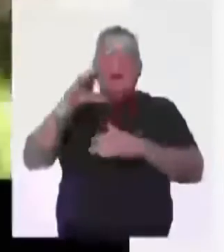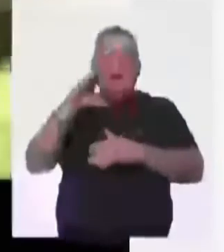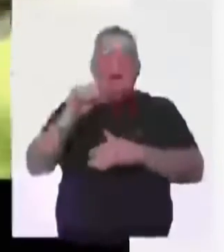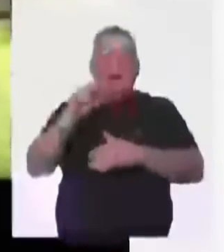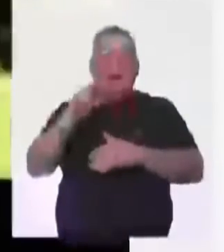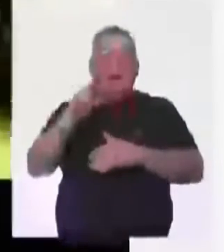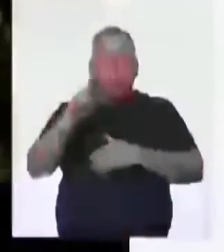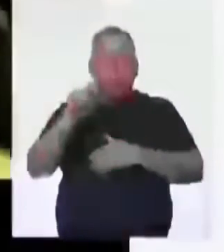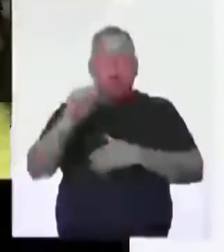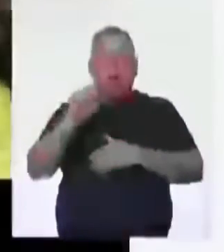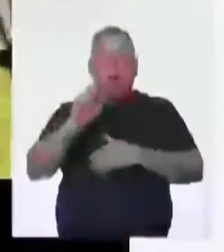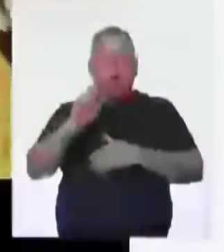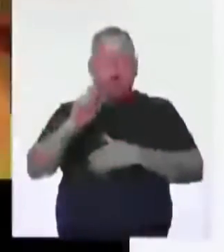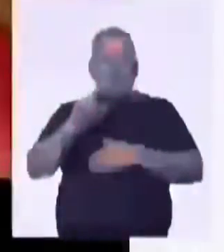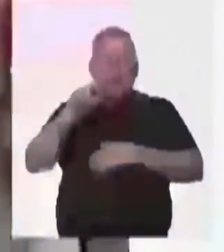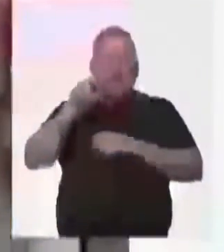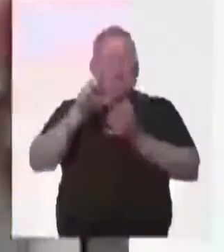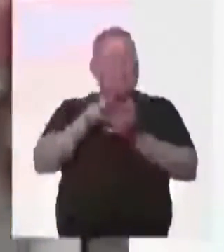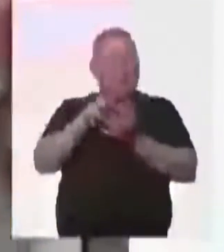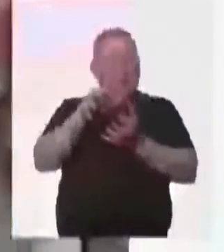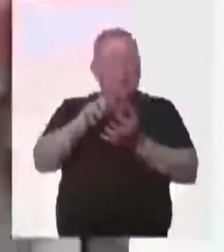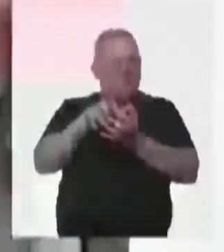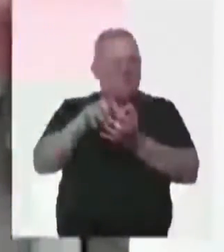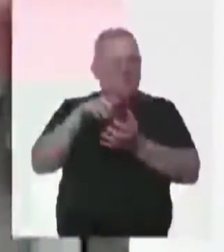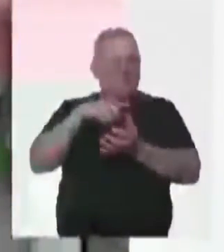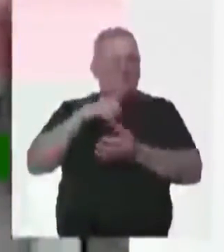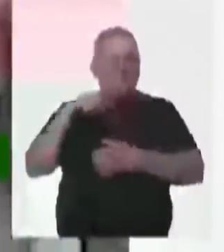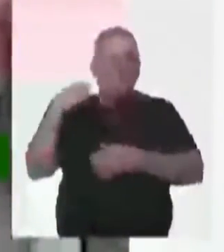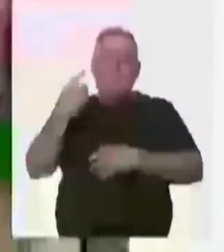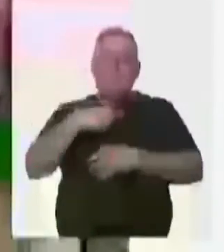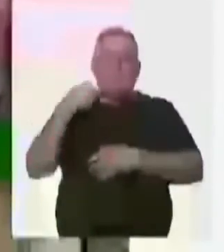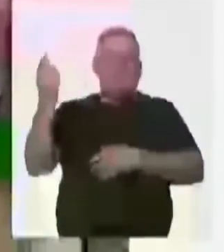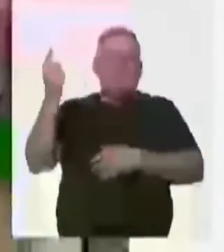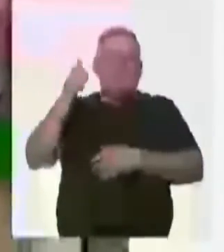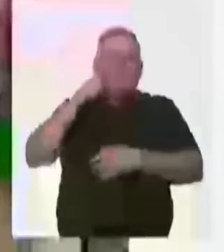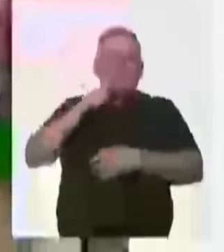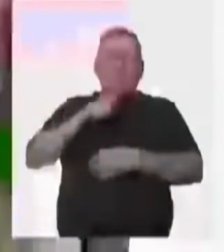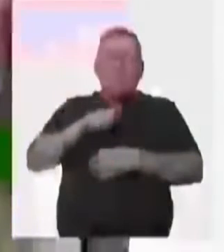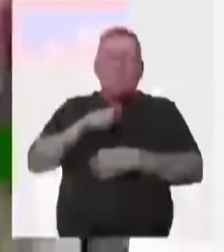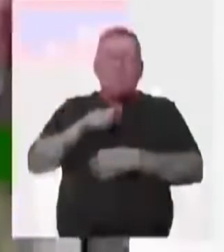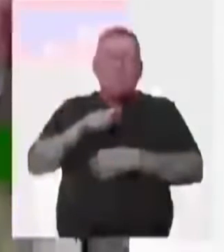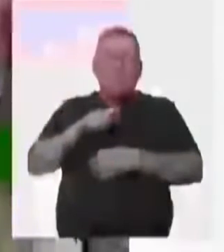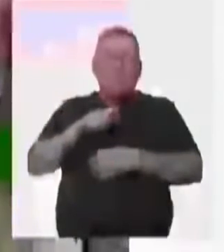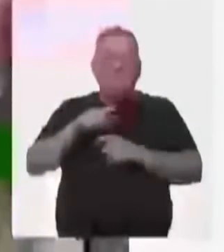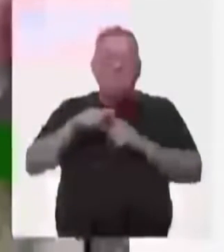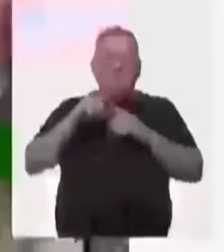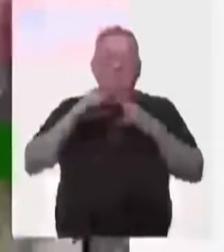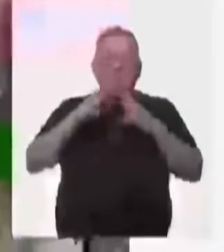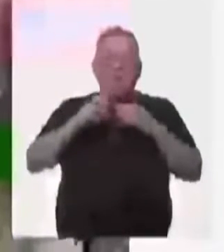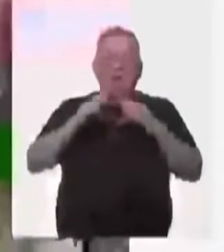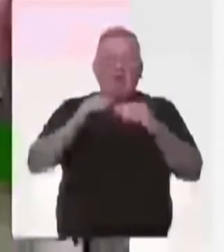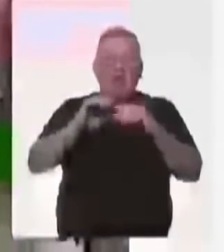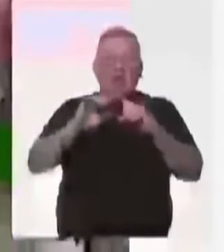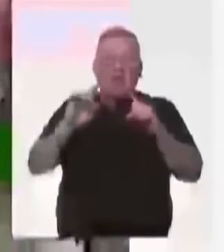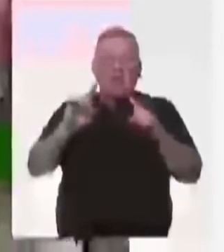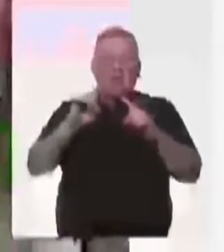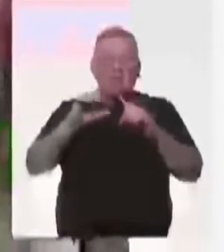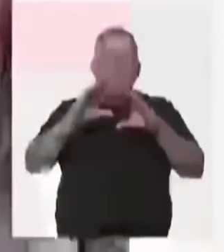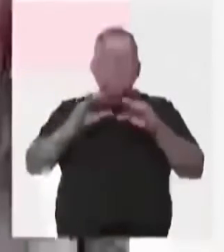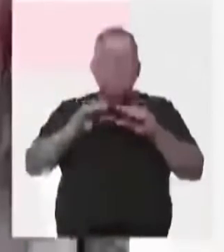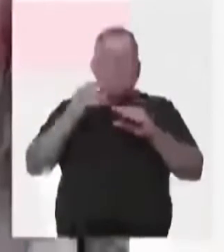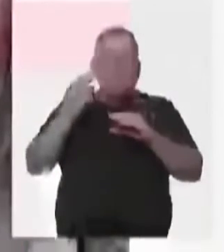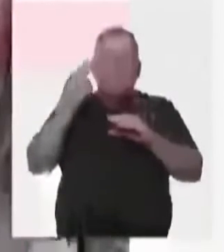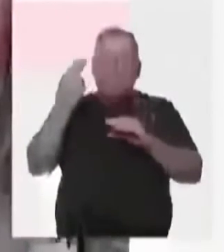Pernambuco, estão nesta lista. São esses bens que a gente não consegue apalpar, eles são aqueles intangíveis,